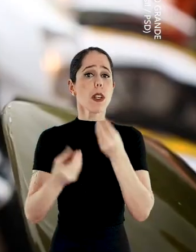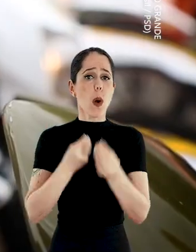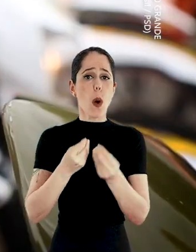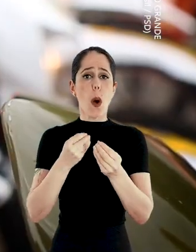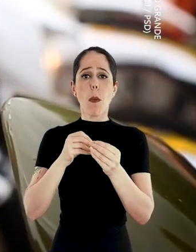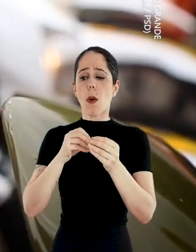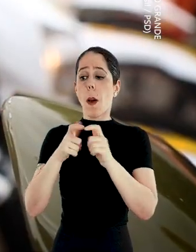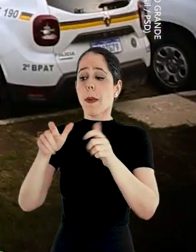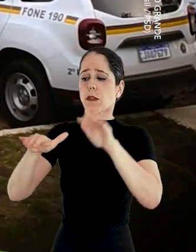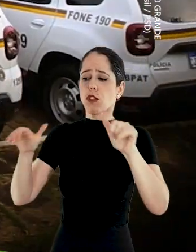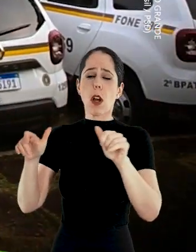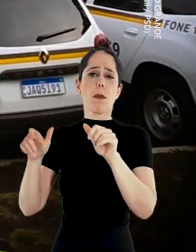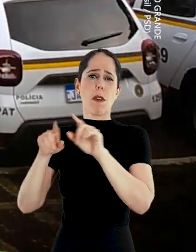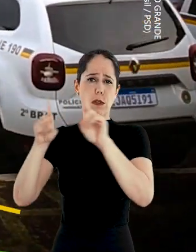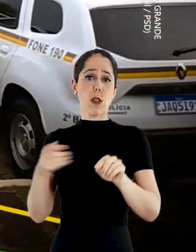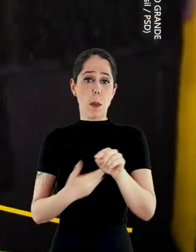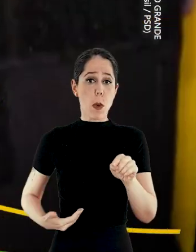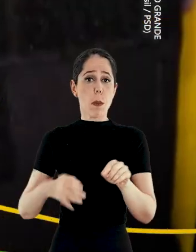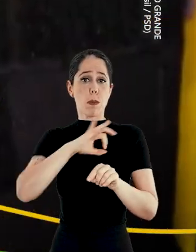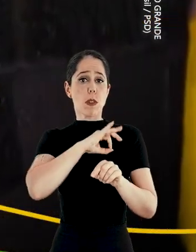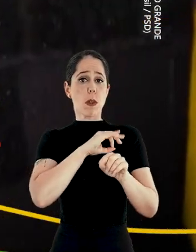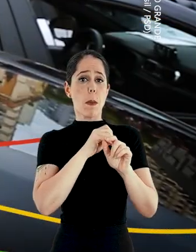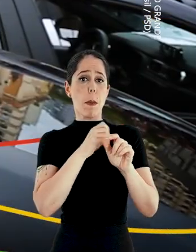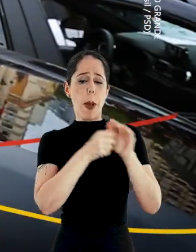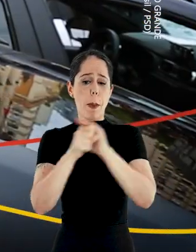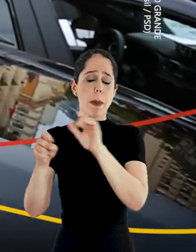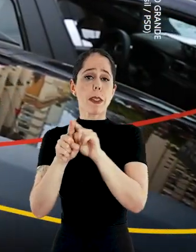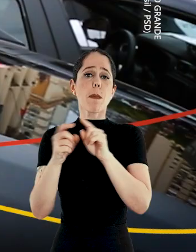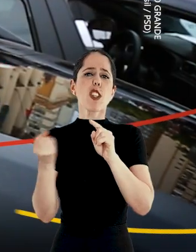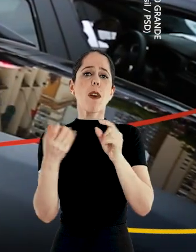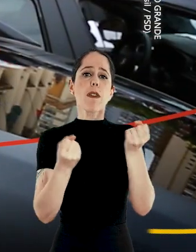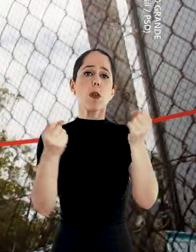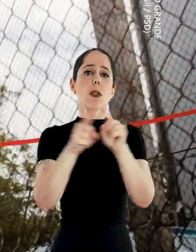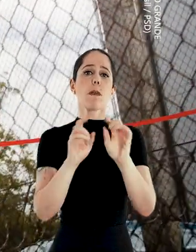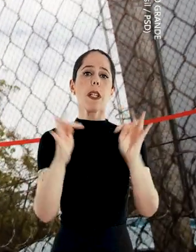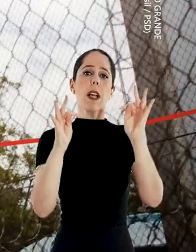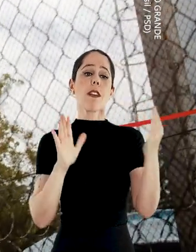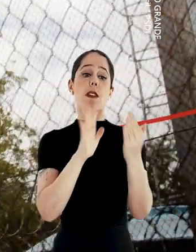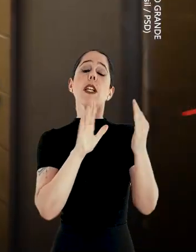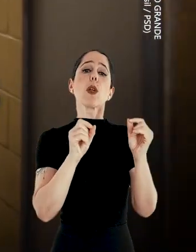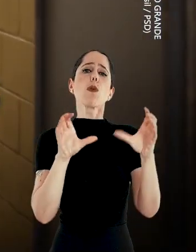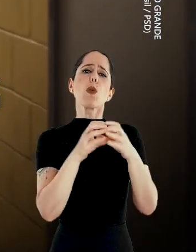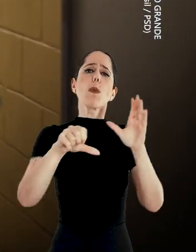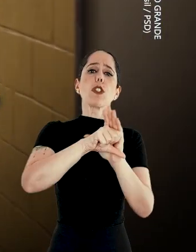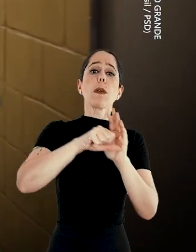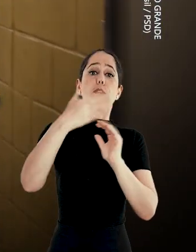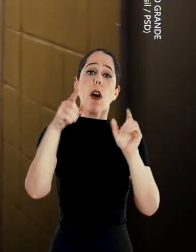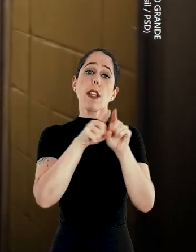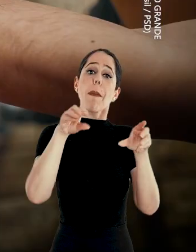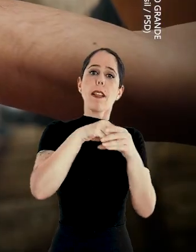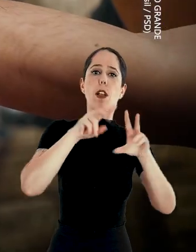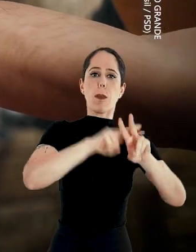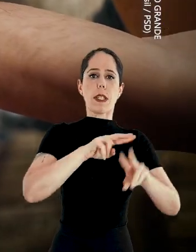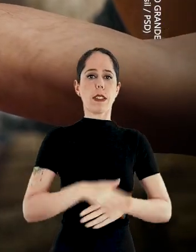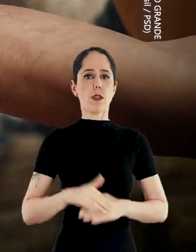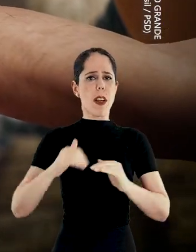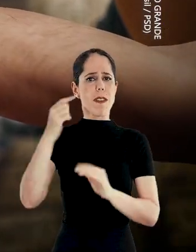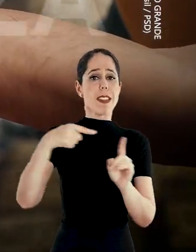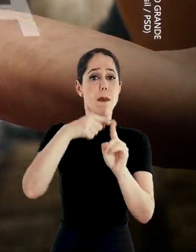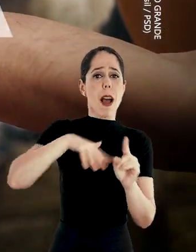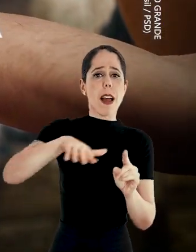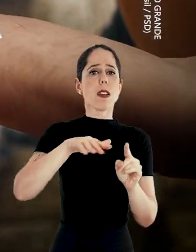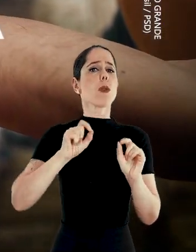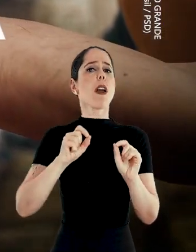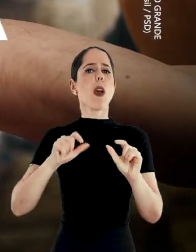o chamamento de policiais Novas viaturas e tecnologia Enfrentando facções fora e dentro dos presídios Avançar